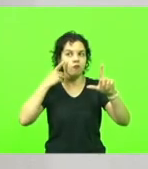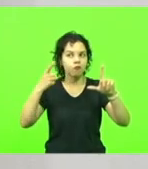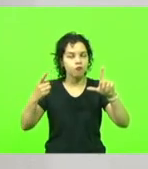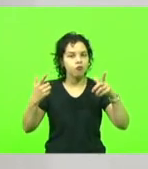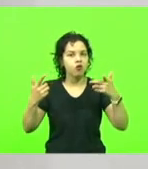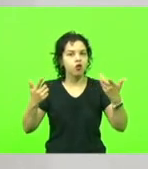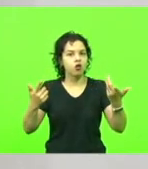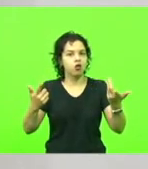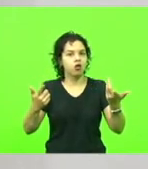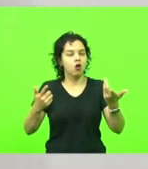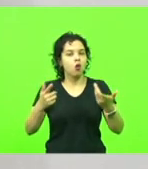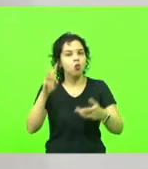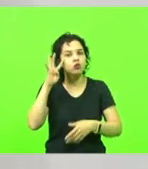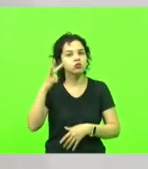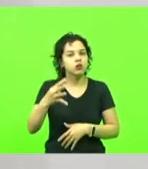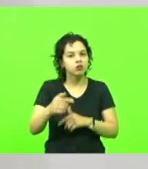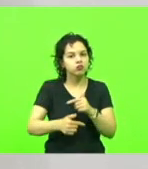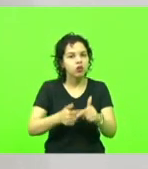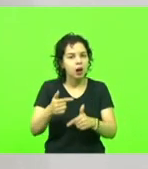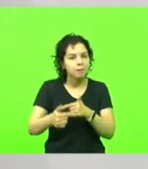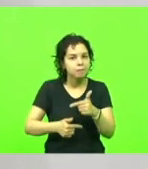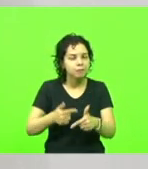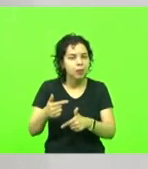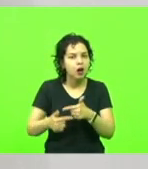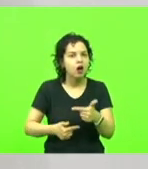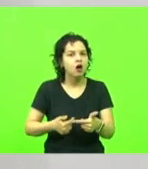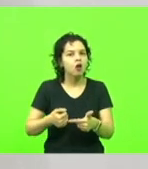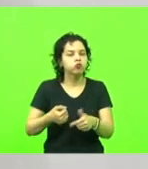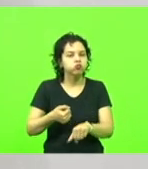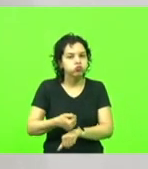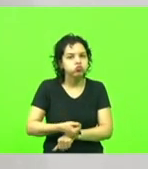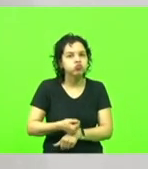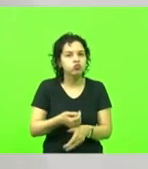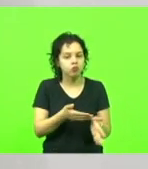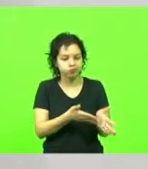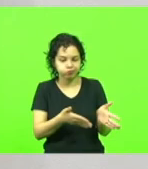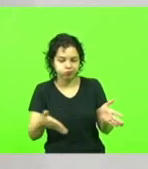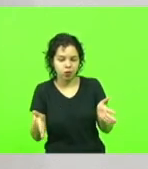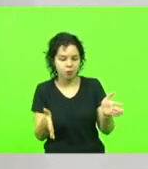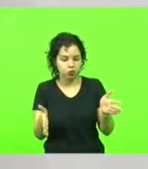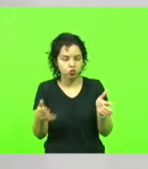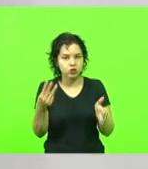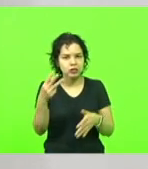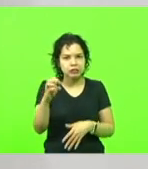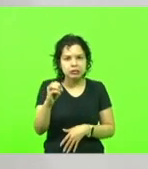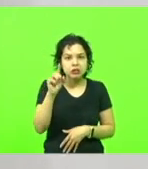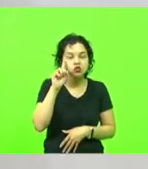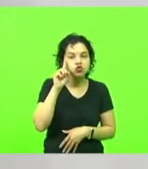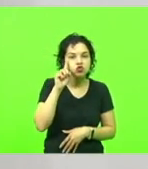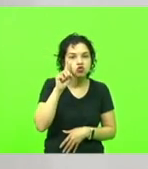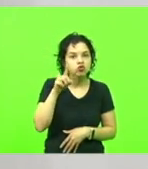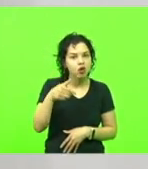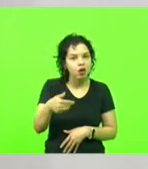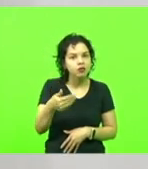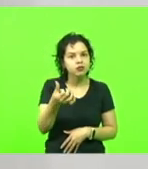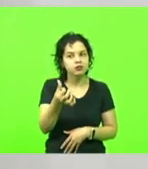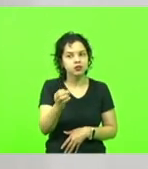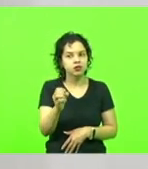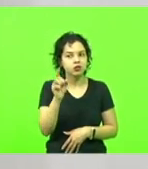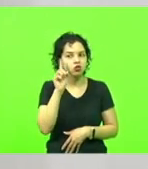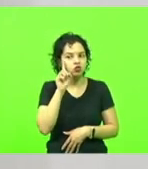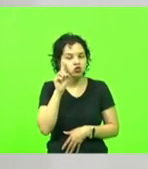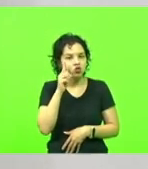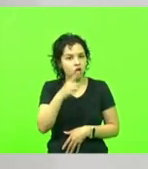um trabalho exaustivo, que era para durar 30 dias, foram 60 dias, onde nós